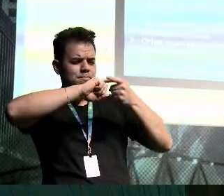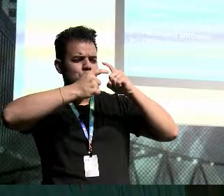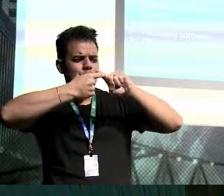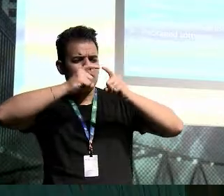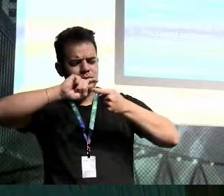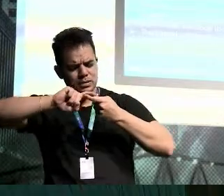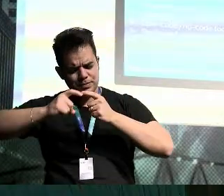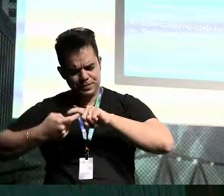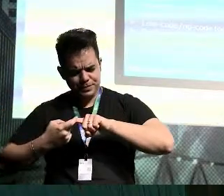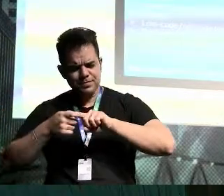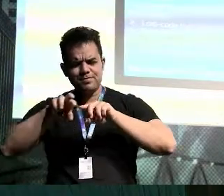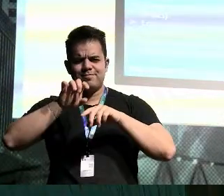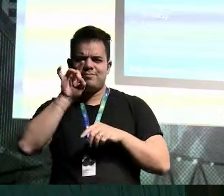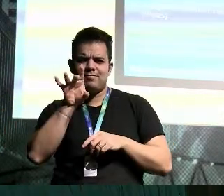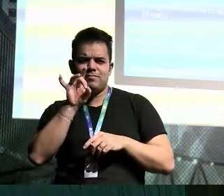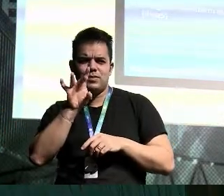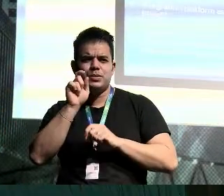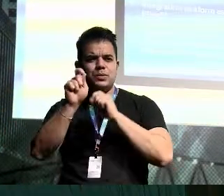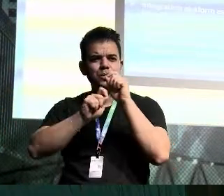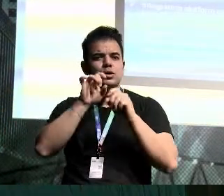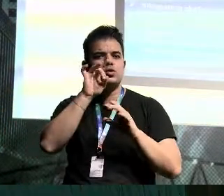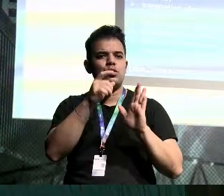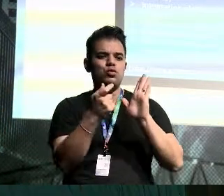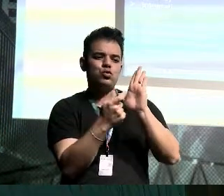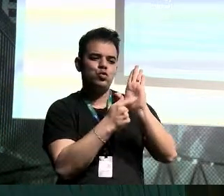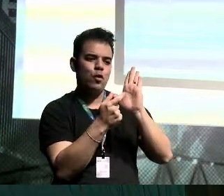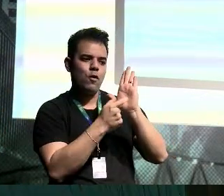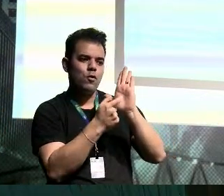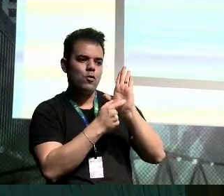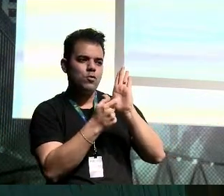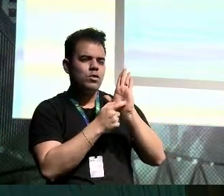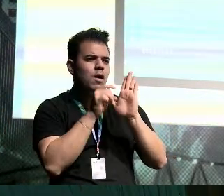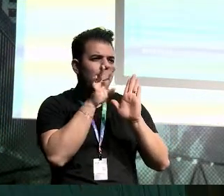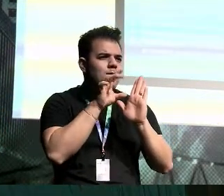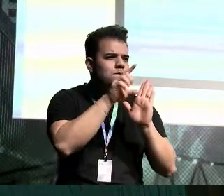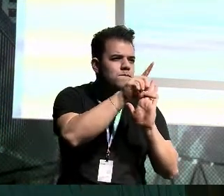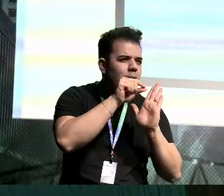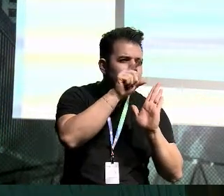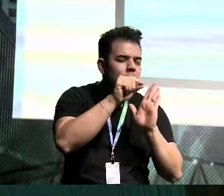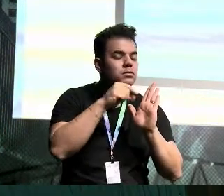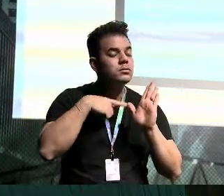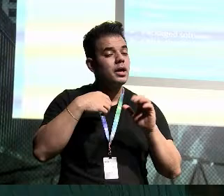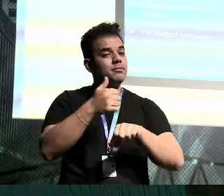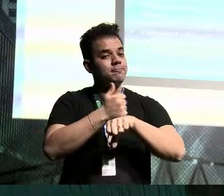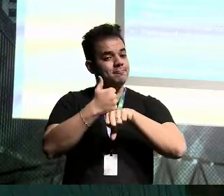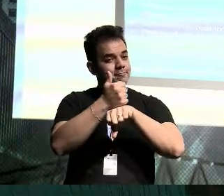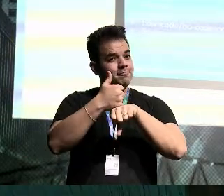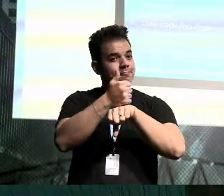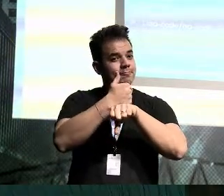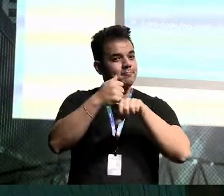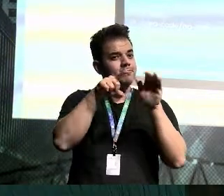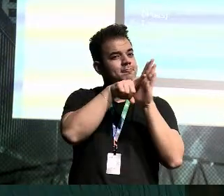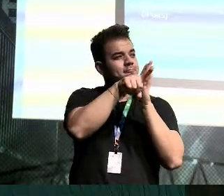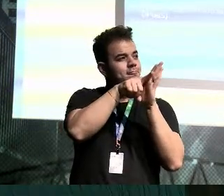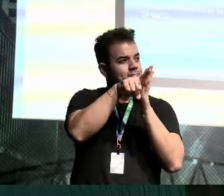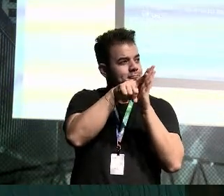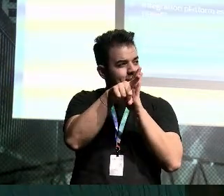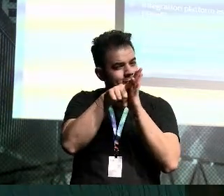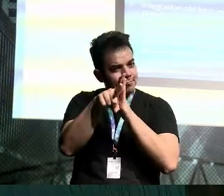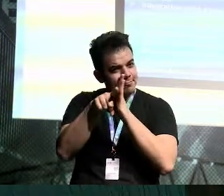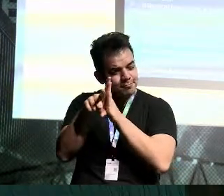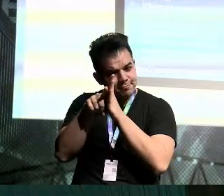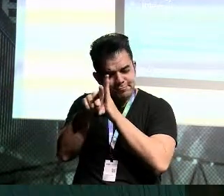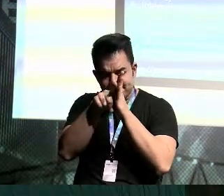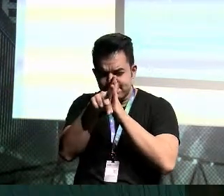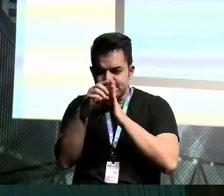E você vai ver o seguinte, não dá para fazer um software só olhando tudo isso. Você tem especializações, e essas especializações são importantes para você.